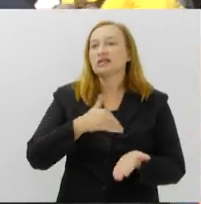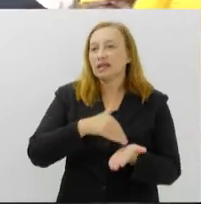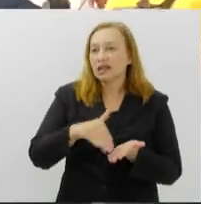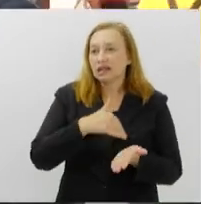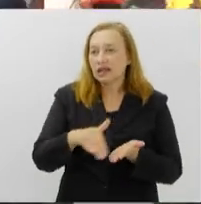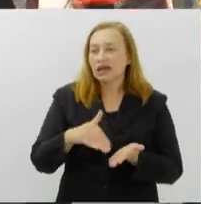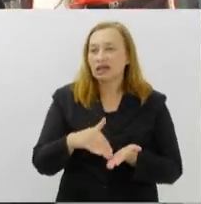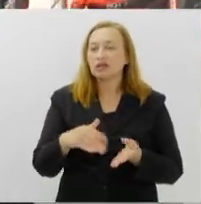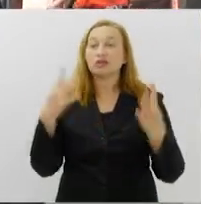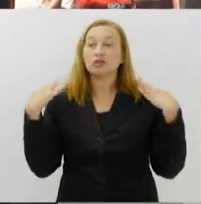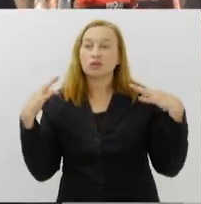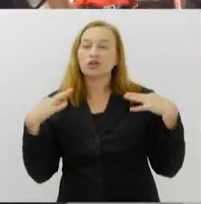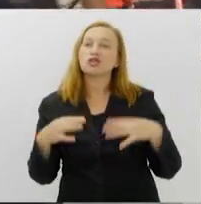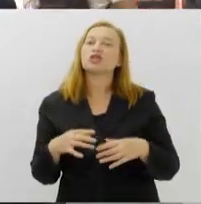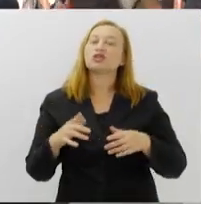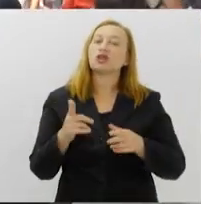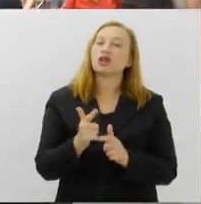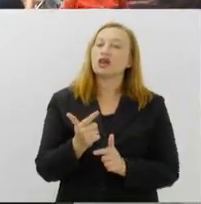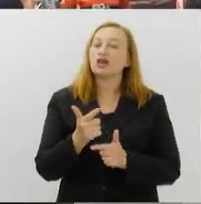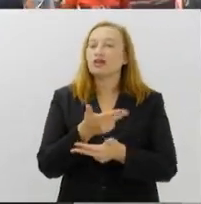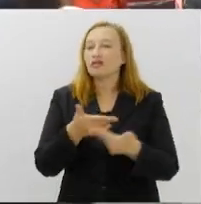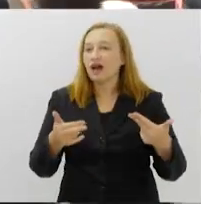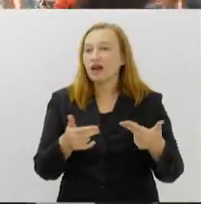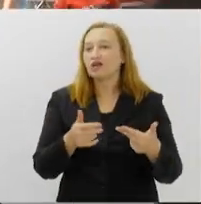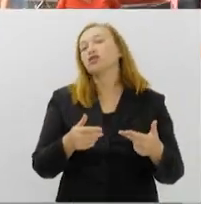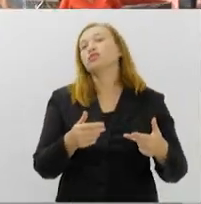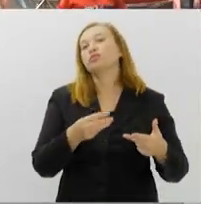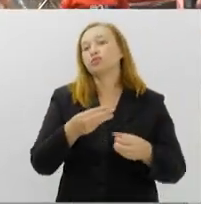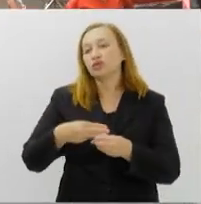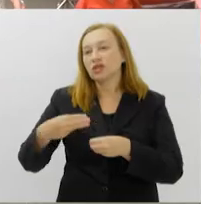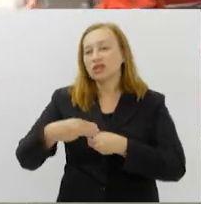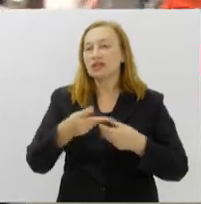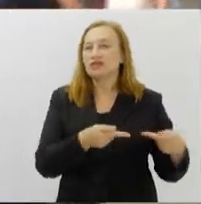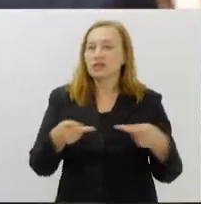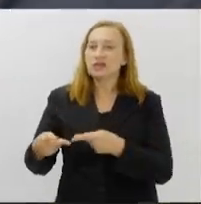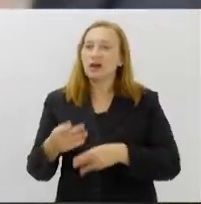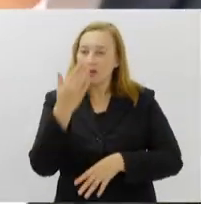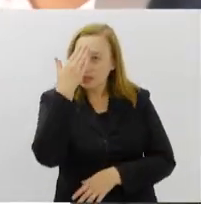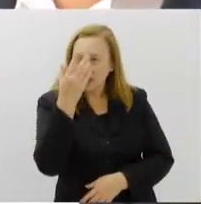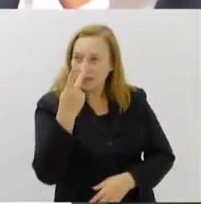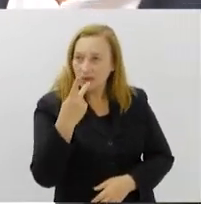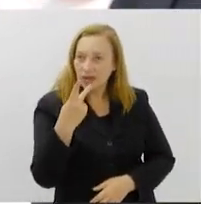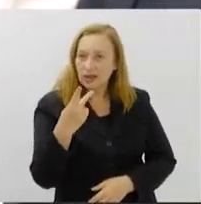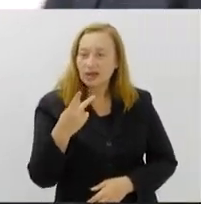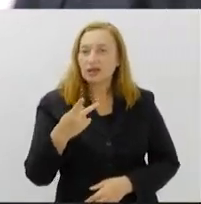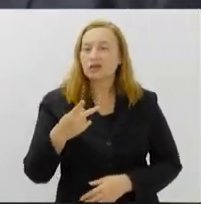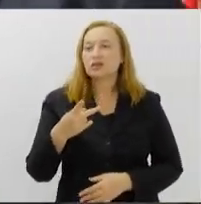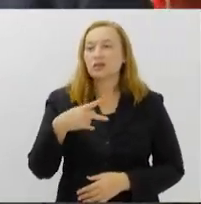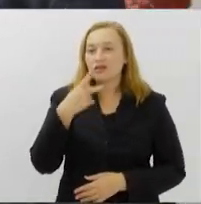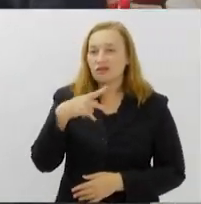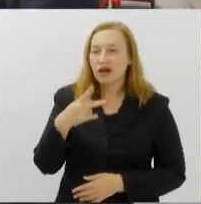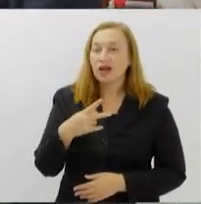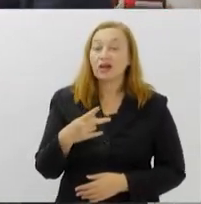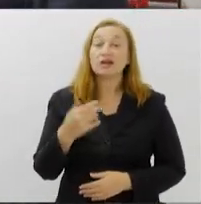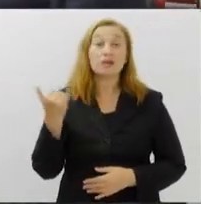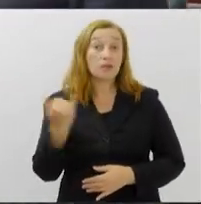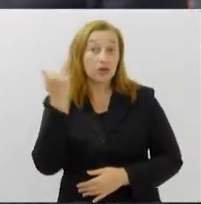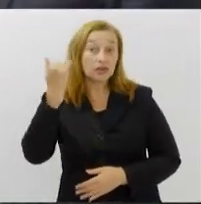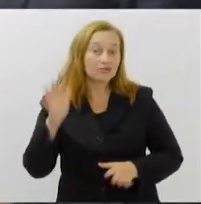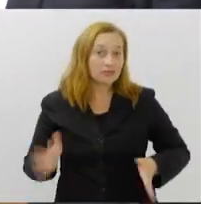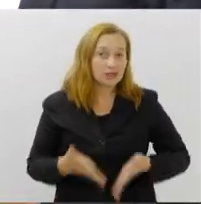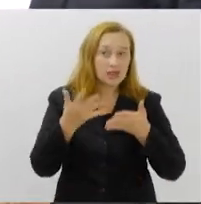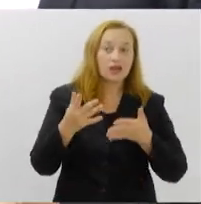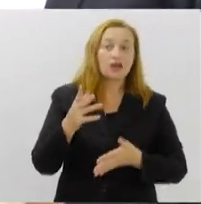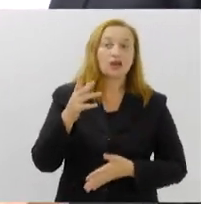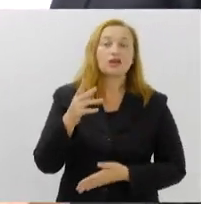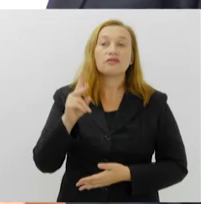Paraty, Arraial do Cabo, entre outros municípios. Tiago, muito obrigado pela sua participação. Uma importante iniciativa, como eu disse anteriormente, né, Vicente, de